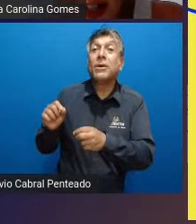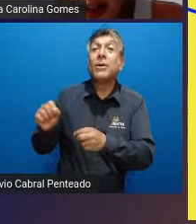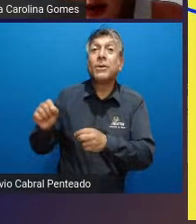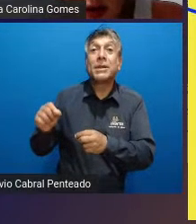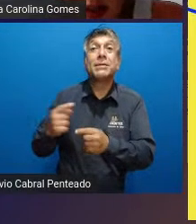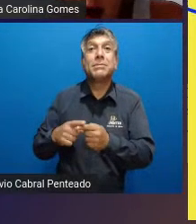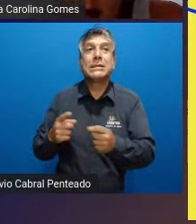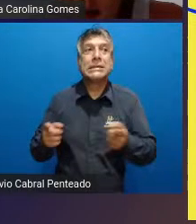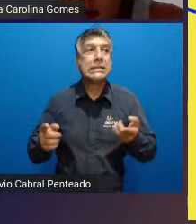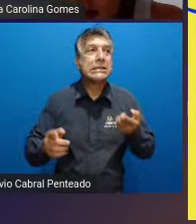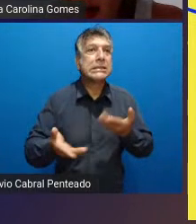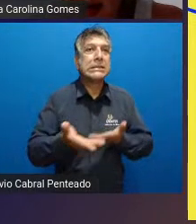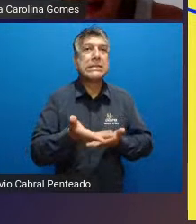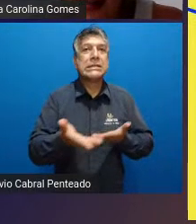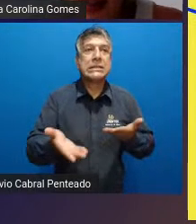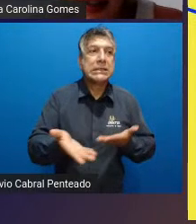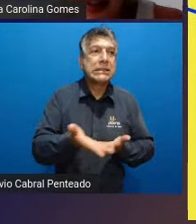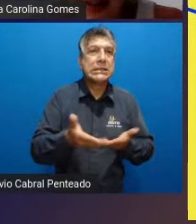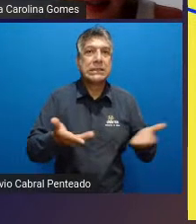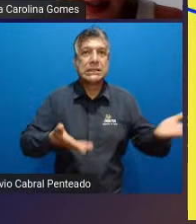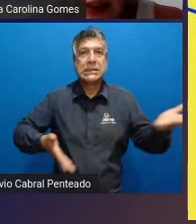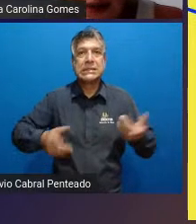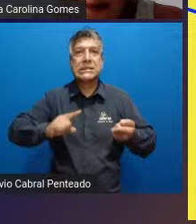tipo de comunicação social que a gente tá